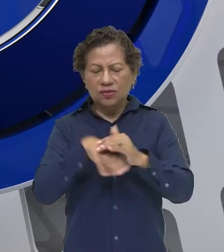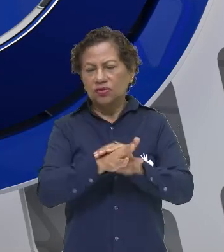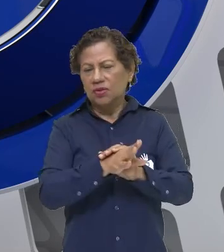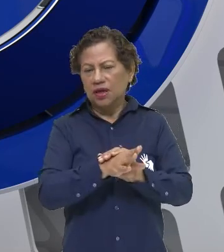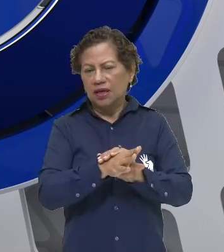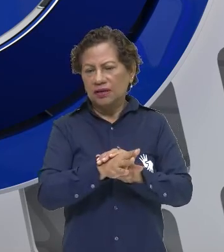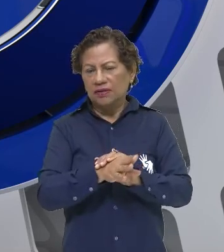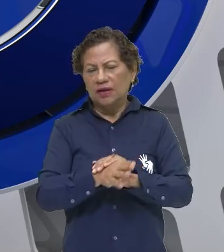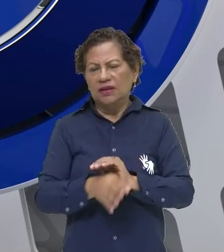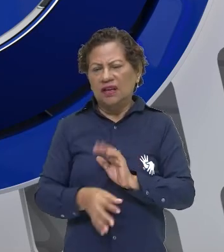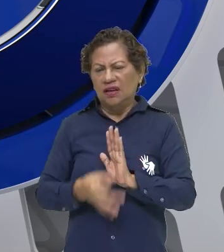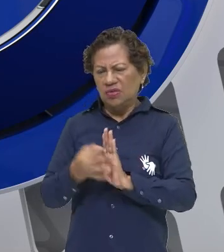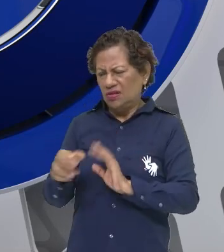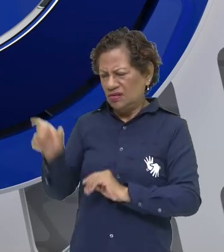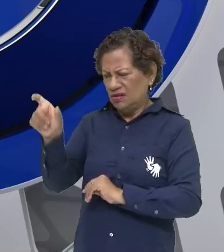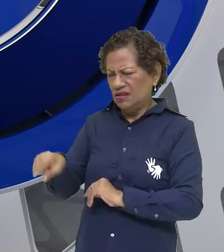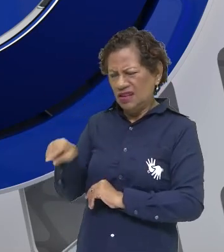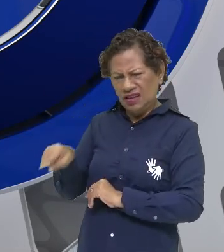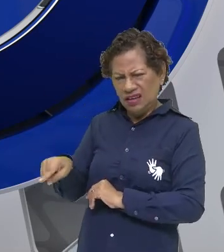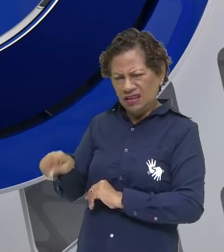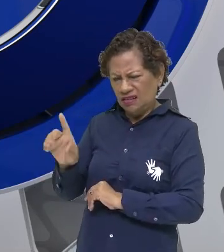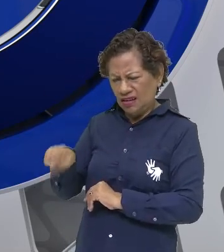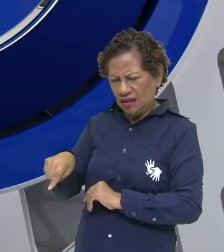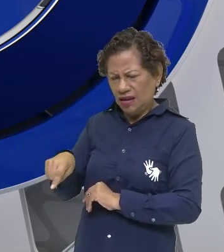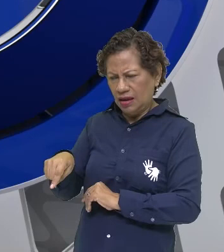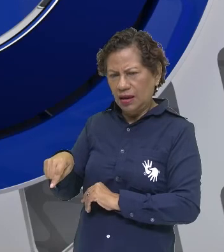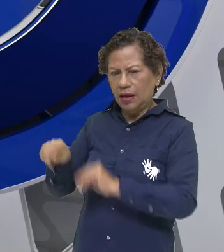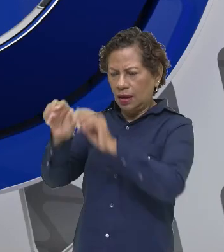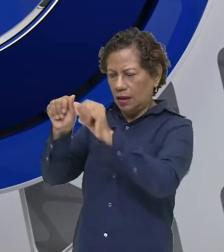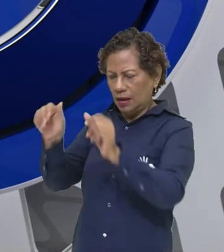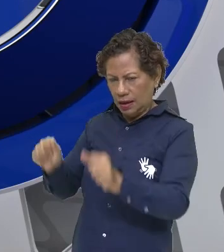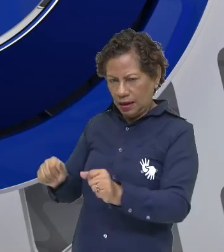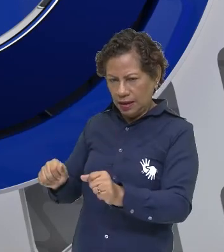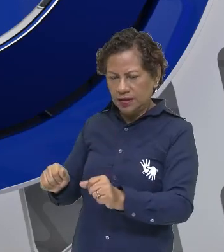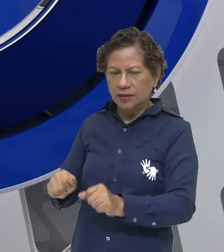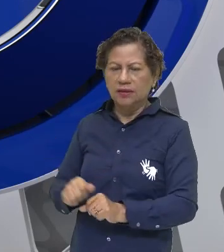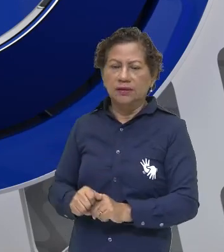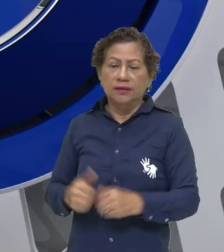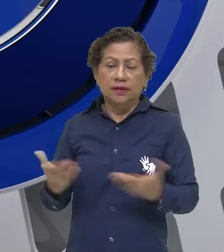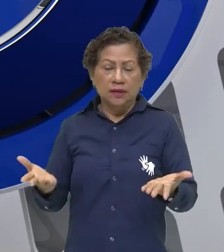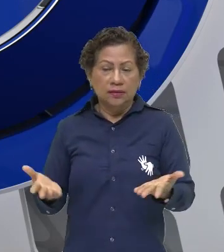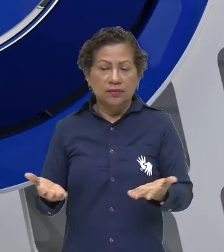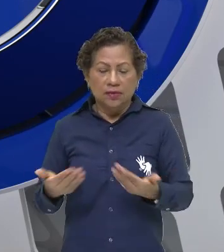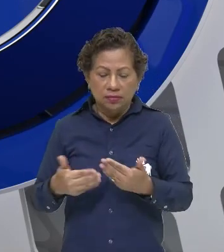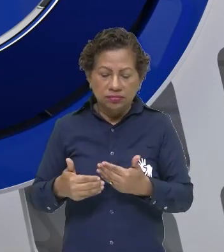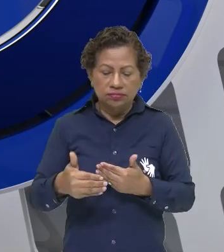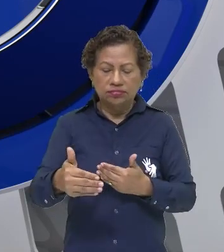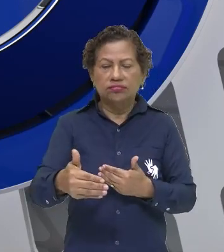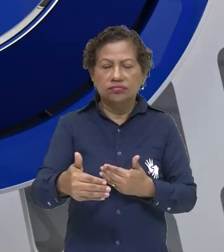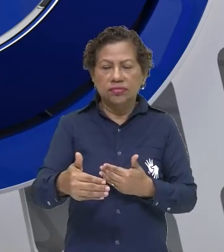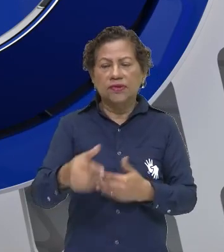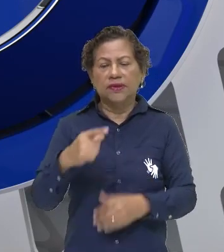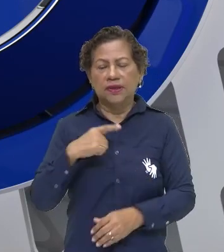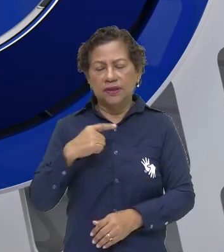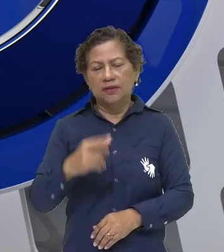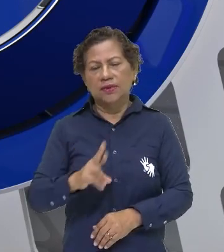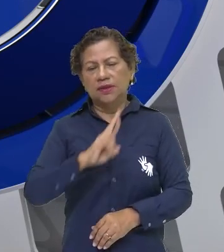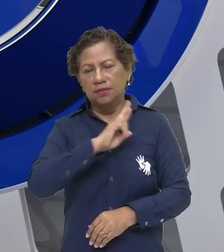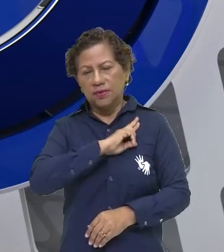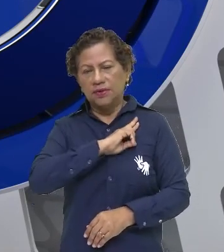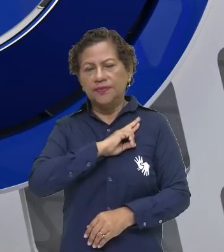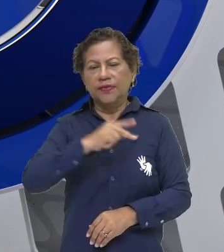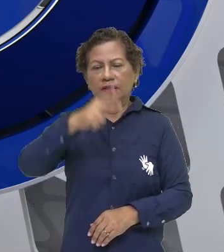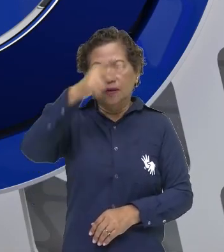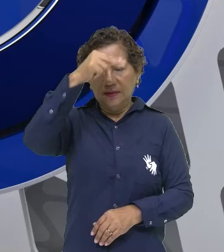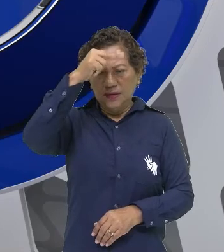arte, isso aí não pode ser arte. Mas o tempo, somente o tempo vai responder. e o dadaísmo